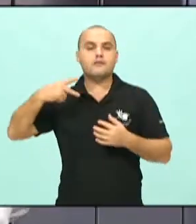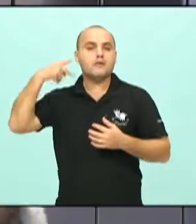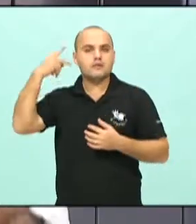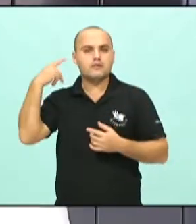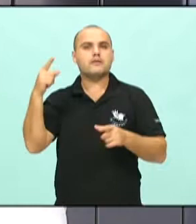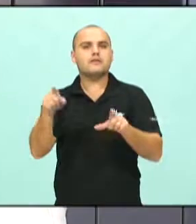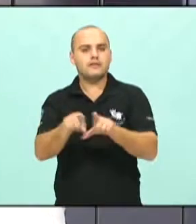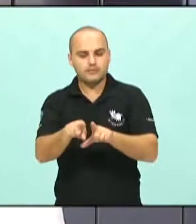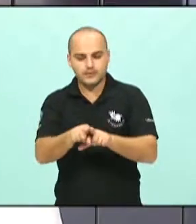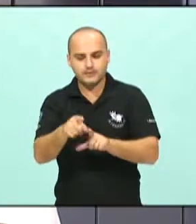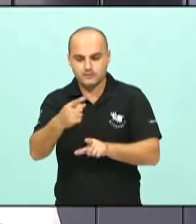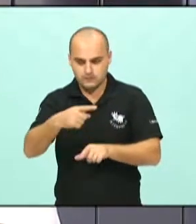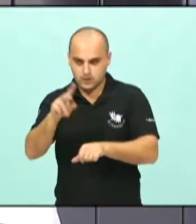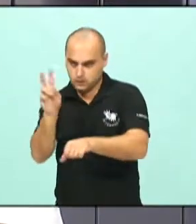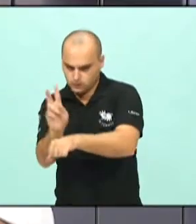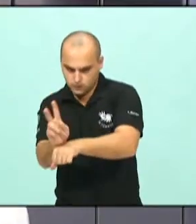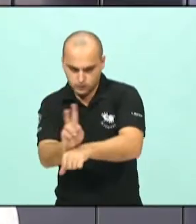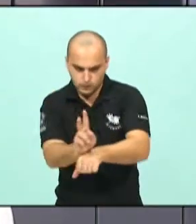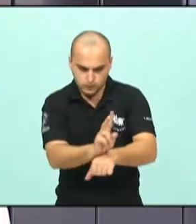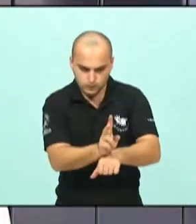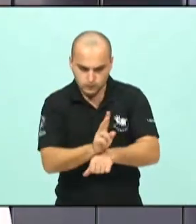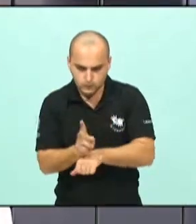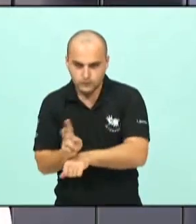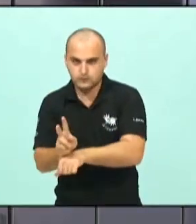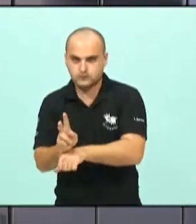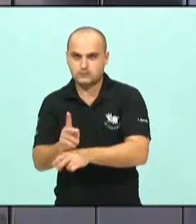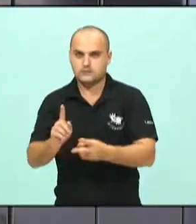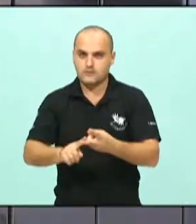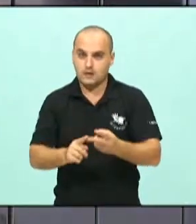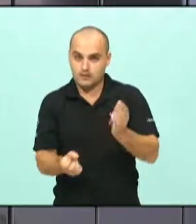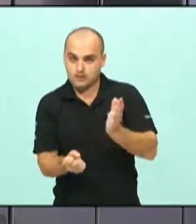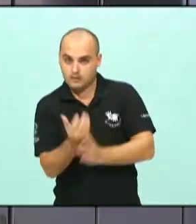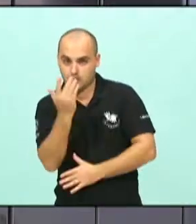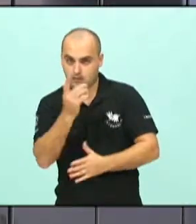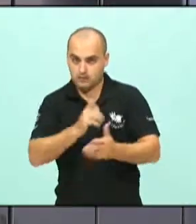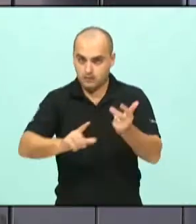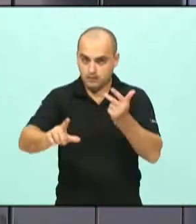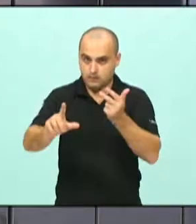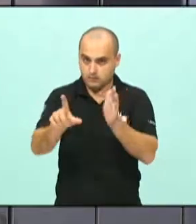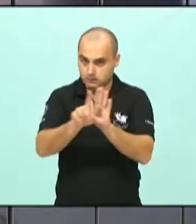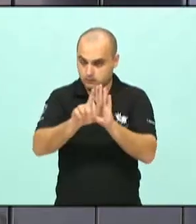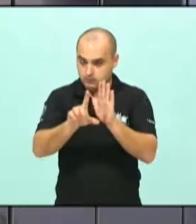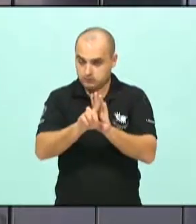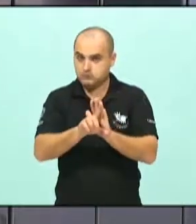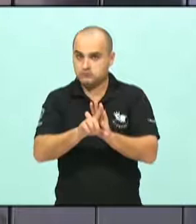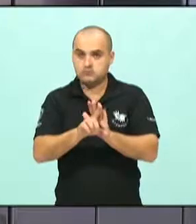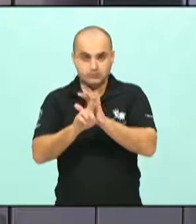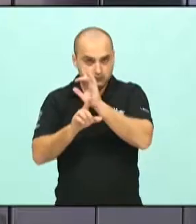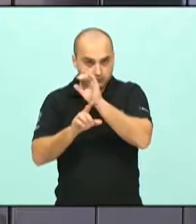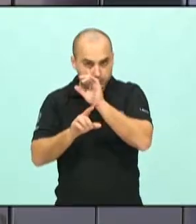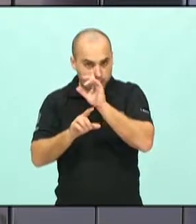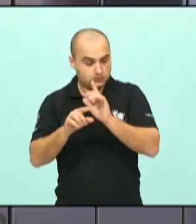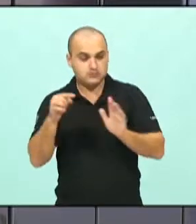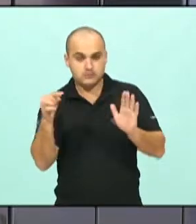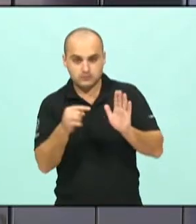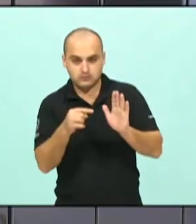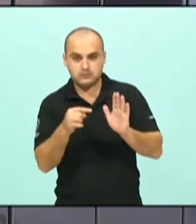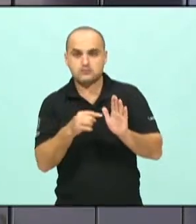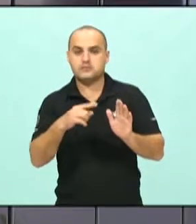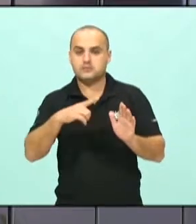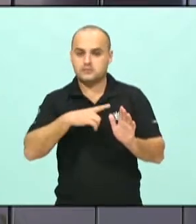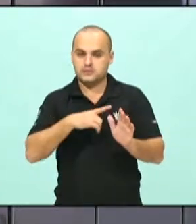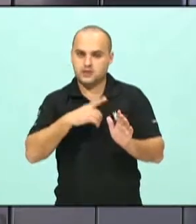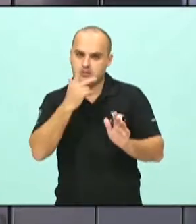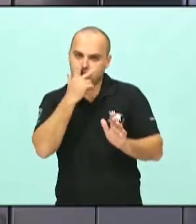Além de fazer legislações, que, diga-se de passagem, é uma gama